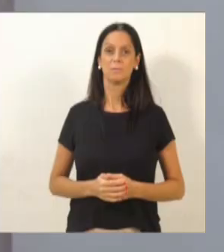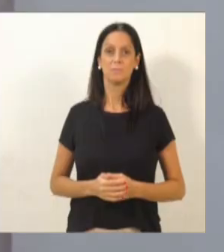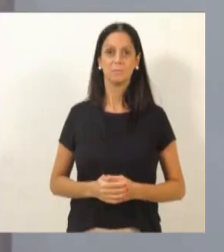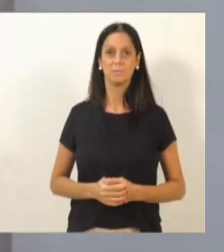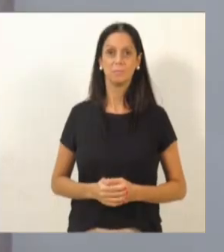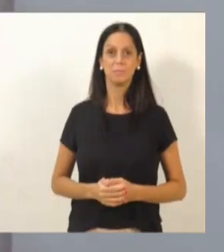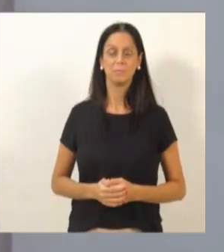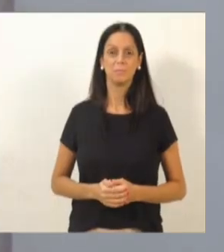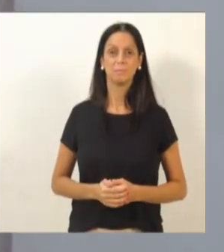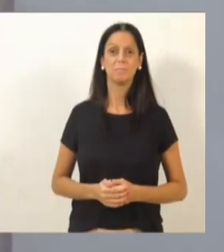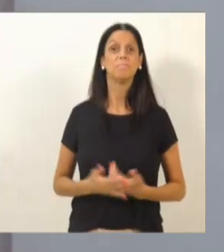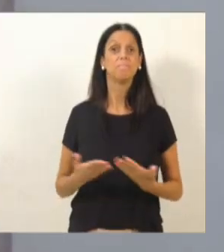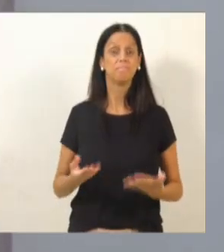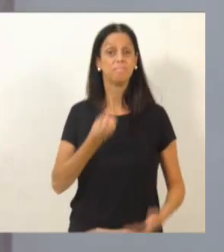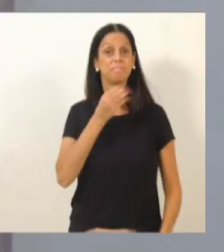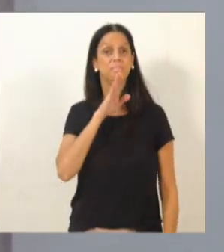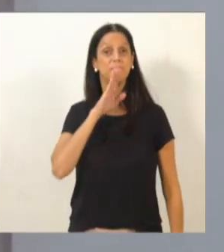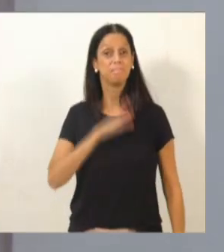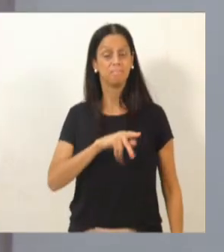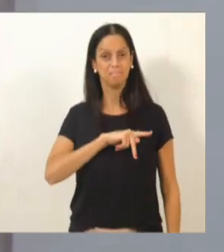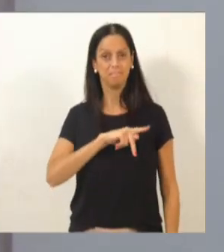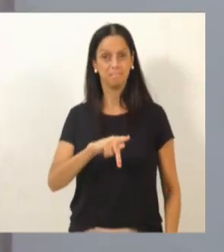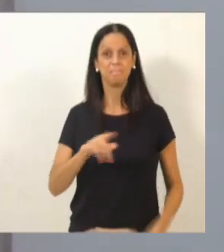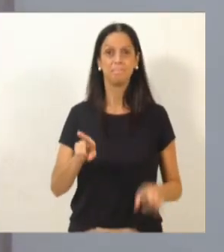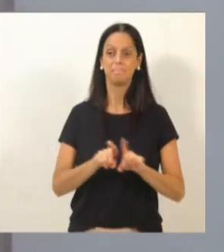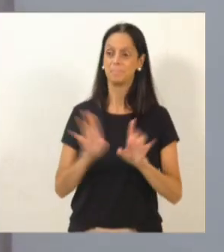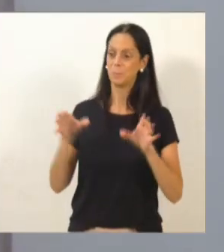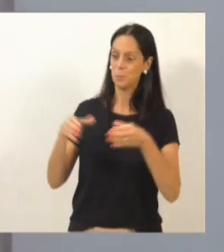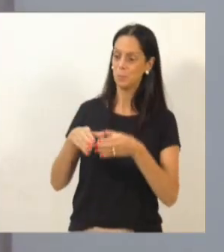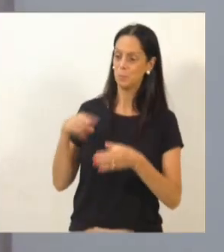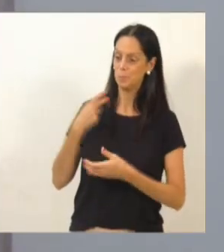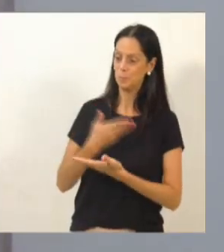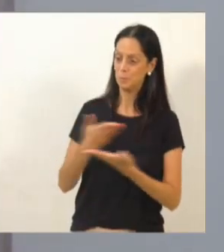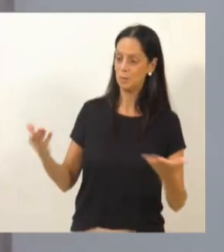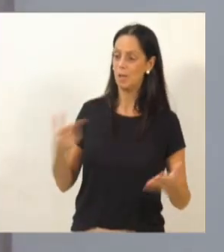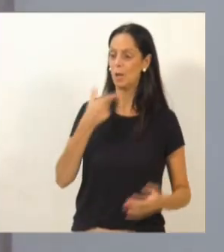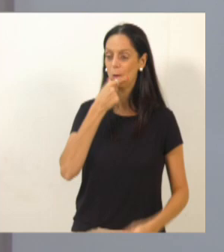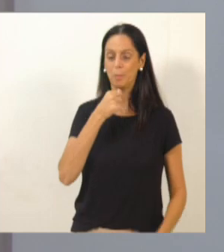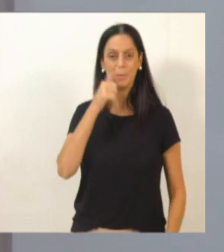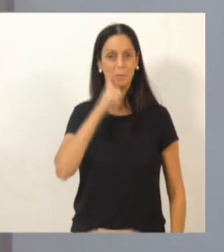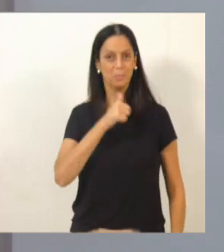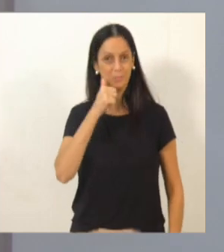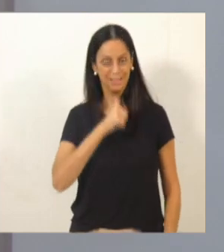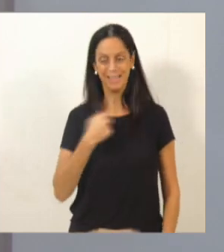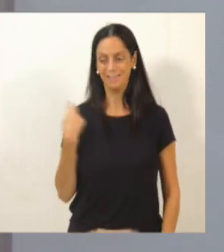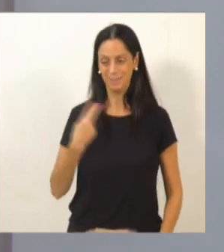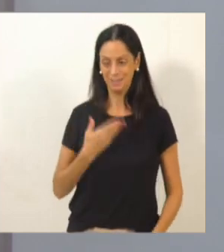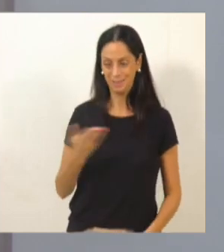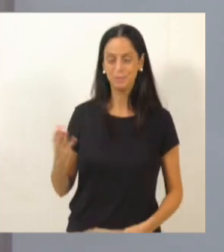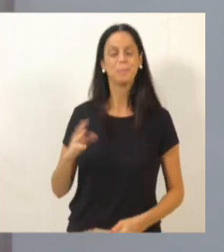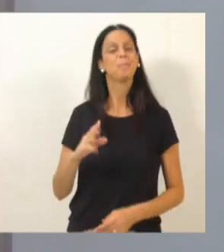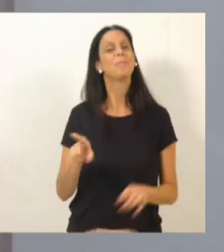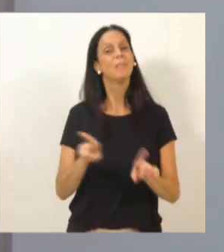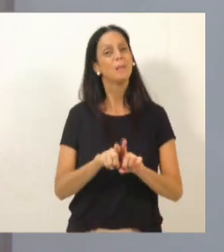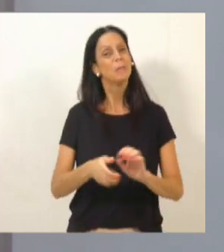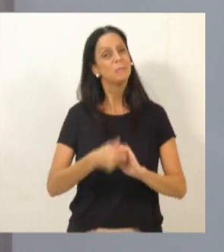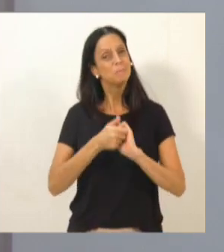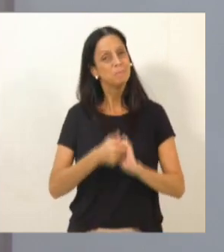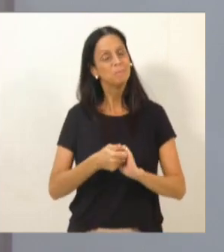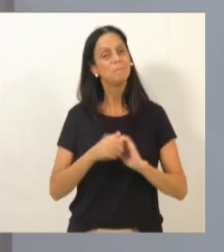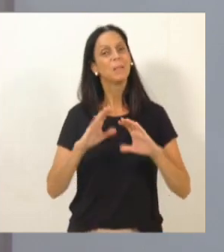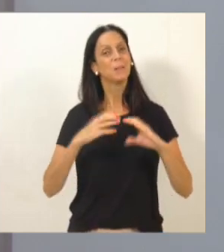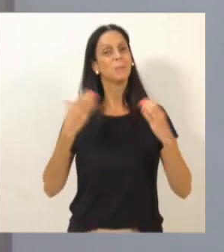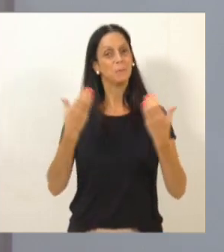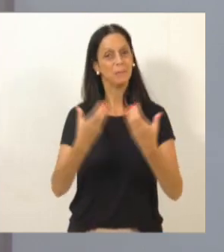Boa tarde, presidente, boa tarde, colegas vereadores, vereadoras. Eu quero também cumprimentar toda a comunidade e trazer alguns destaques aqui. Primeiro,